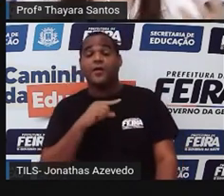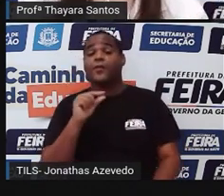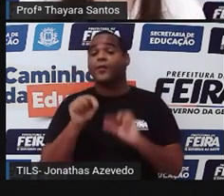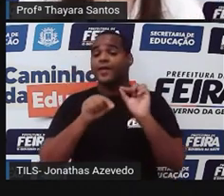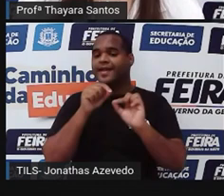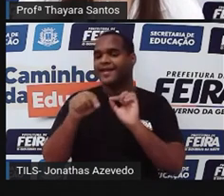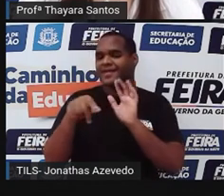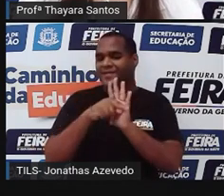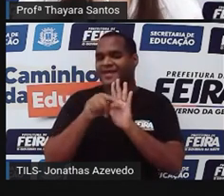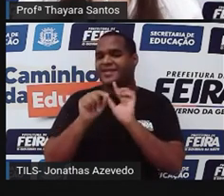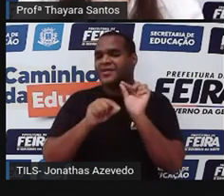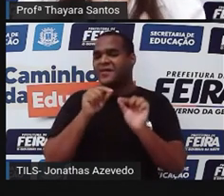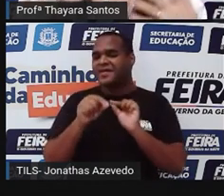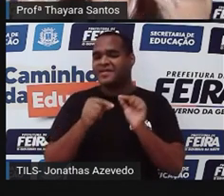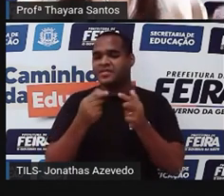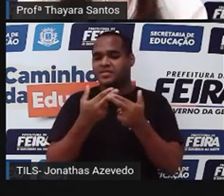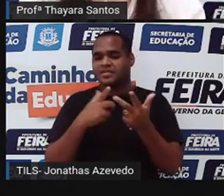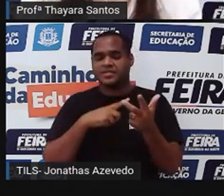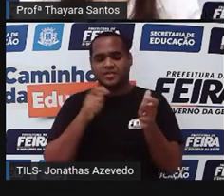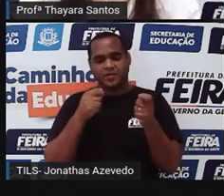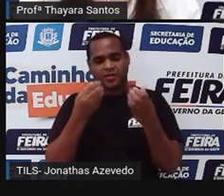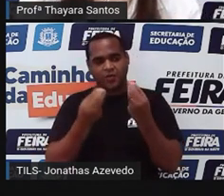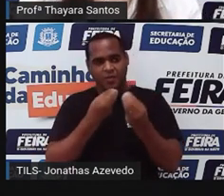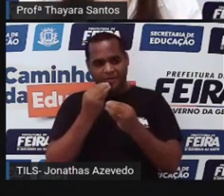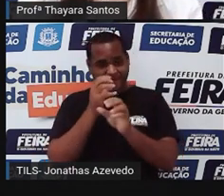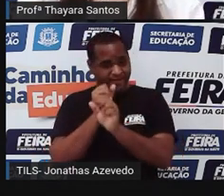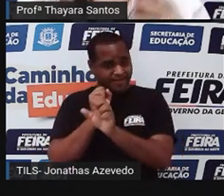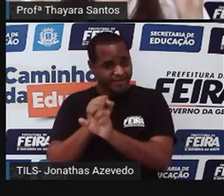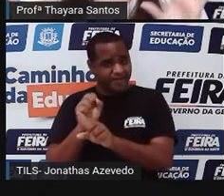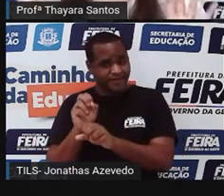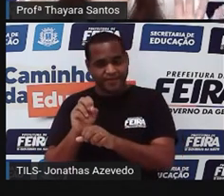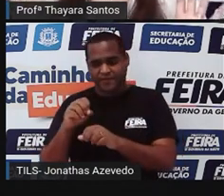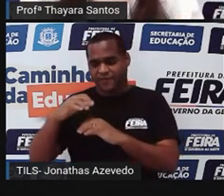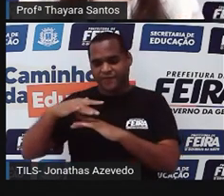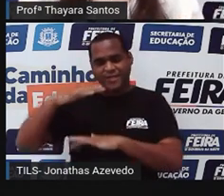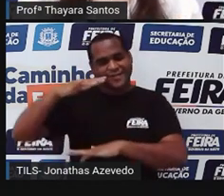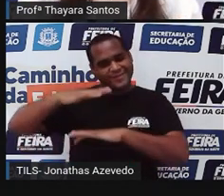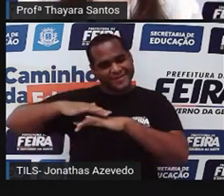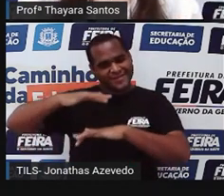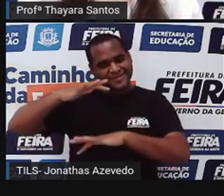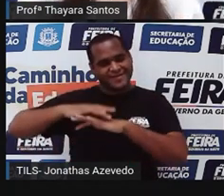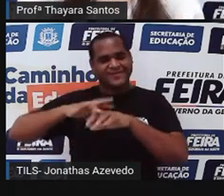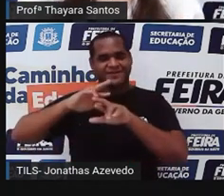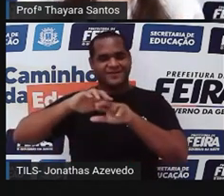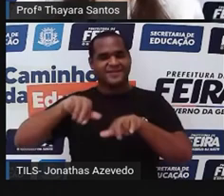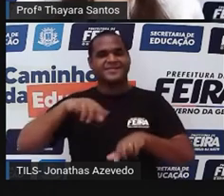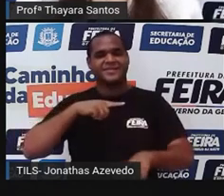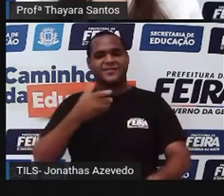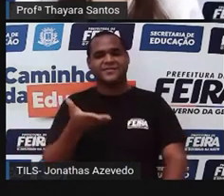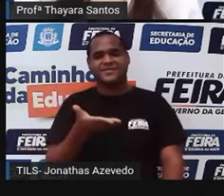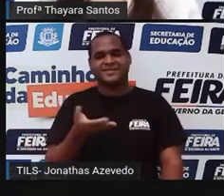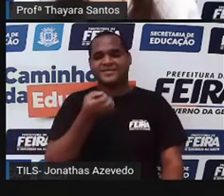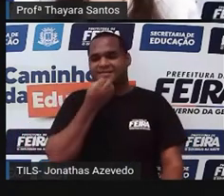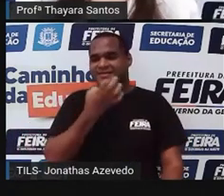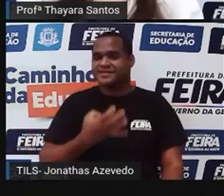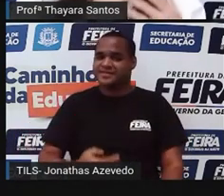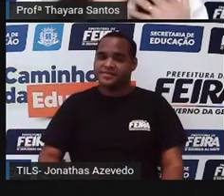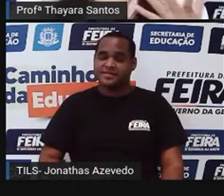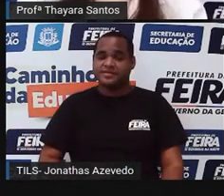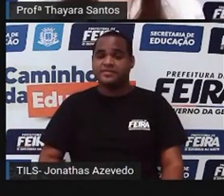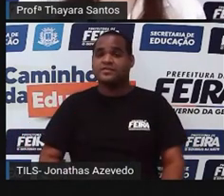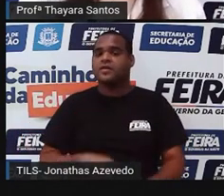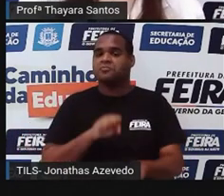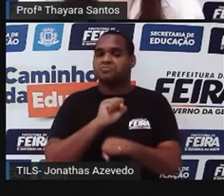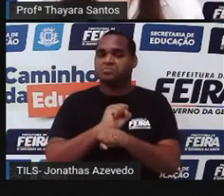as propriedades dessa matéria, como é que a gente faz pra calcular o volume. Então, a gente viu muita coisa aqui hoje. Nós vamos